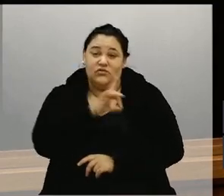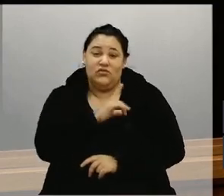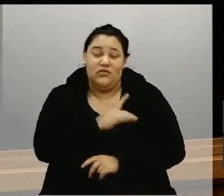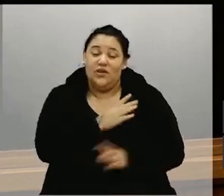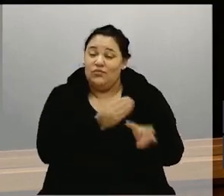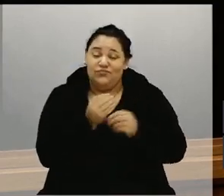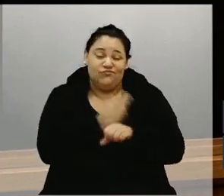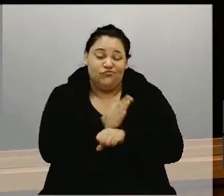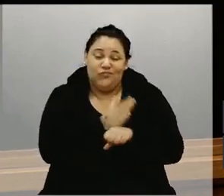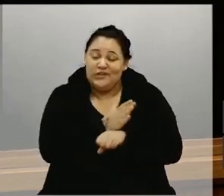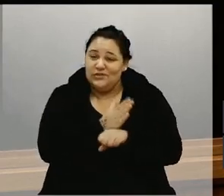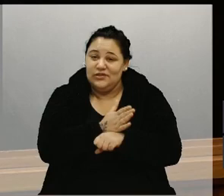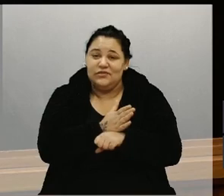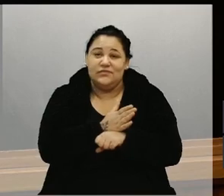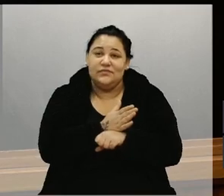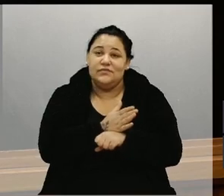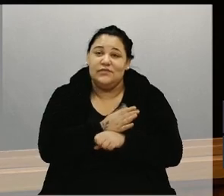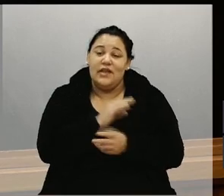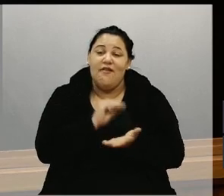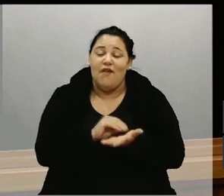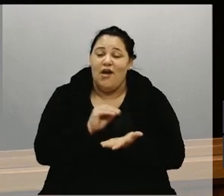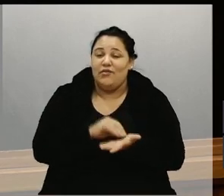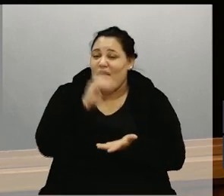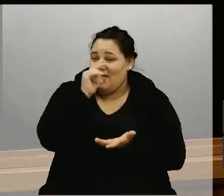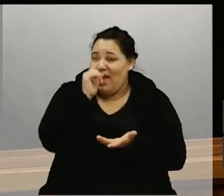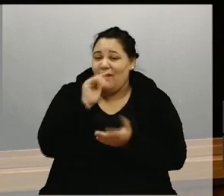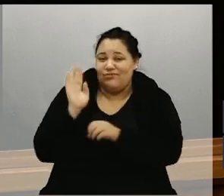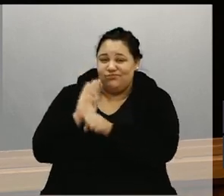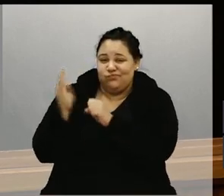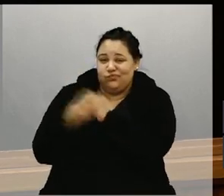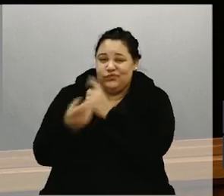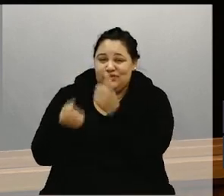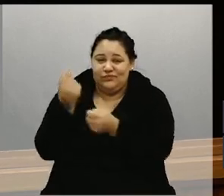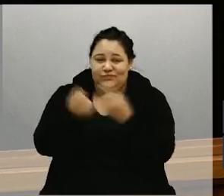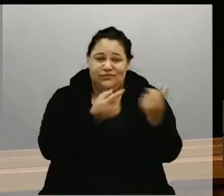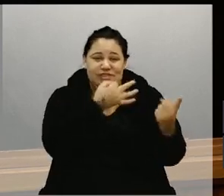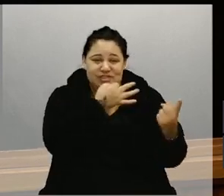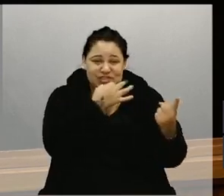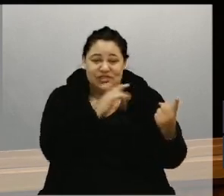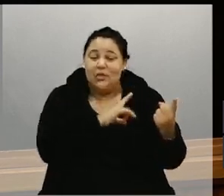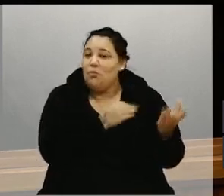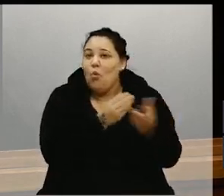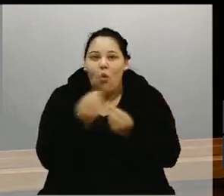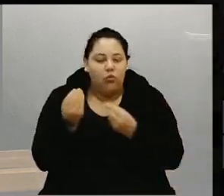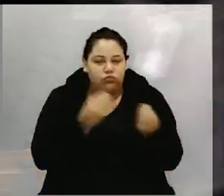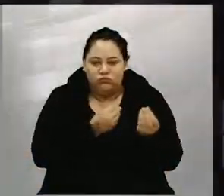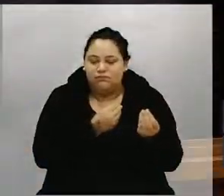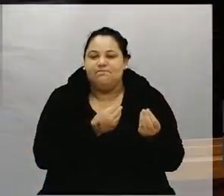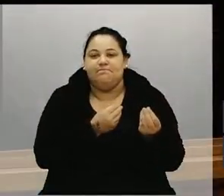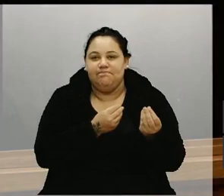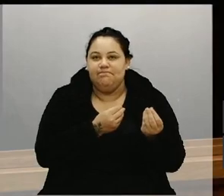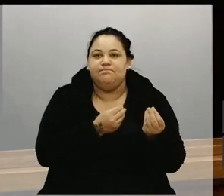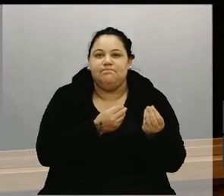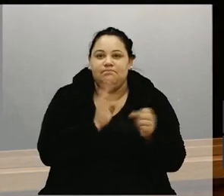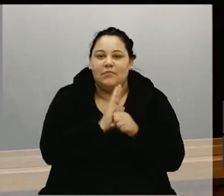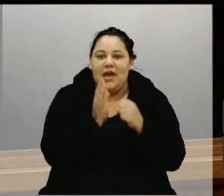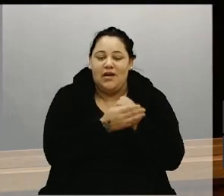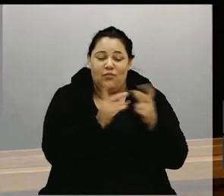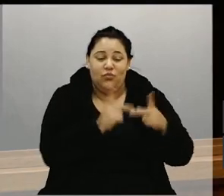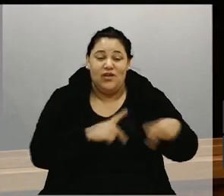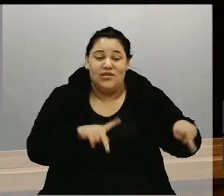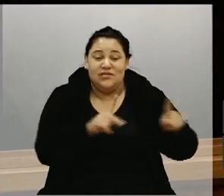envolvidas nessa situação da falta d'água naqueles bairros. São inúmeros bairros, uma população